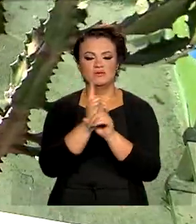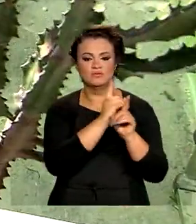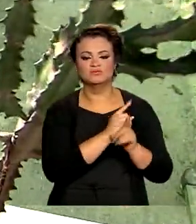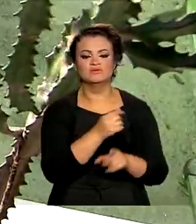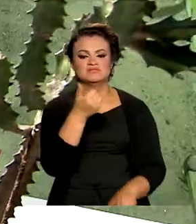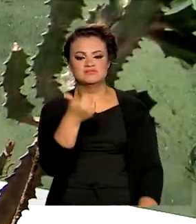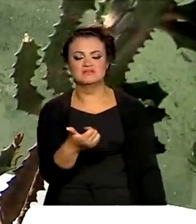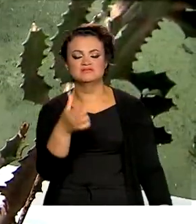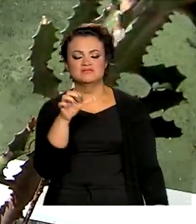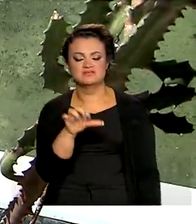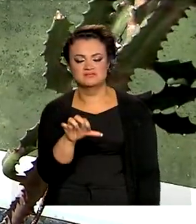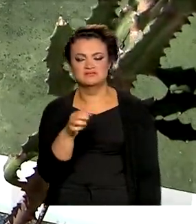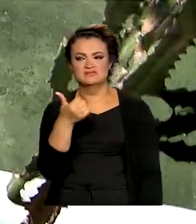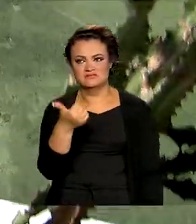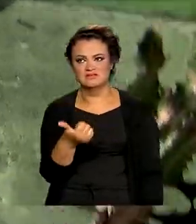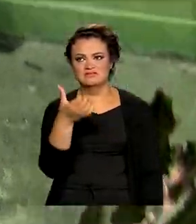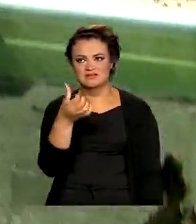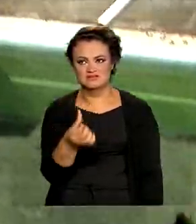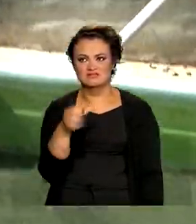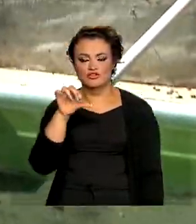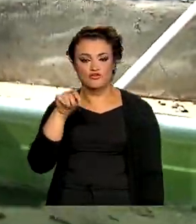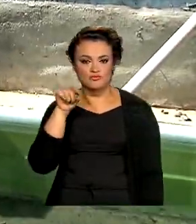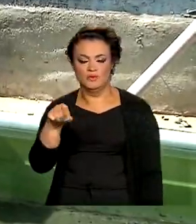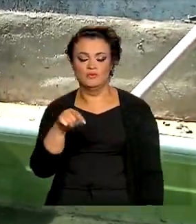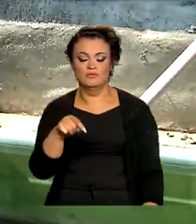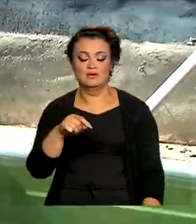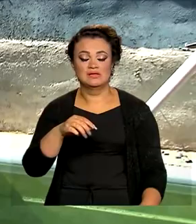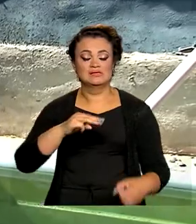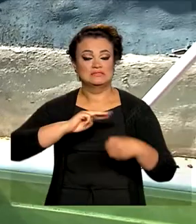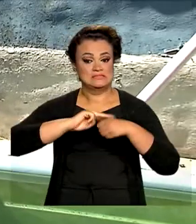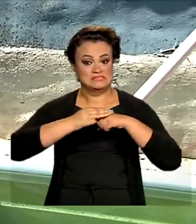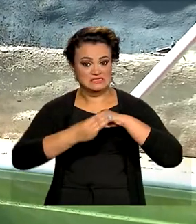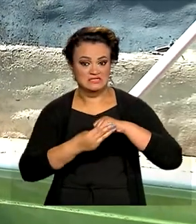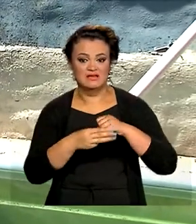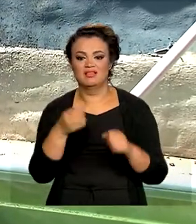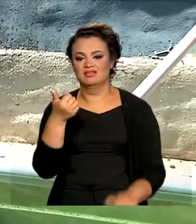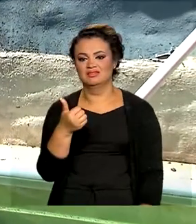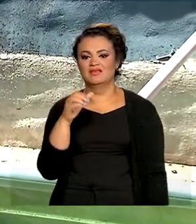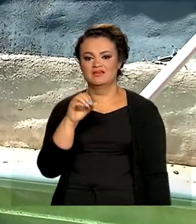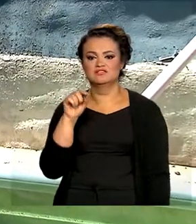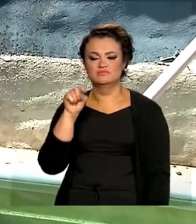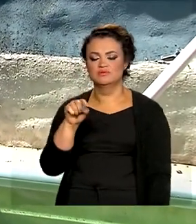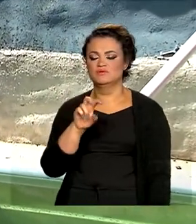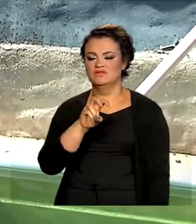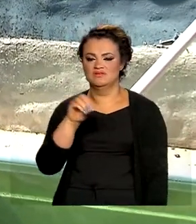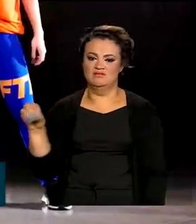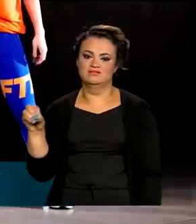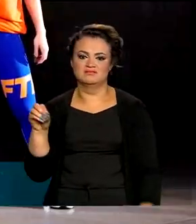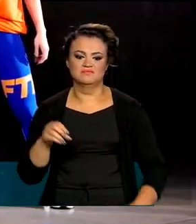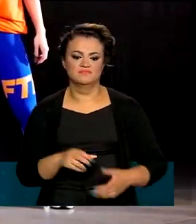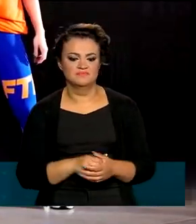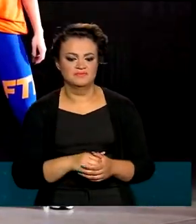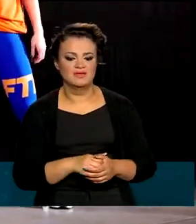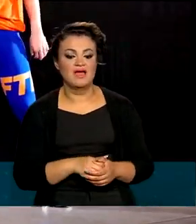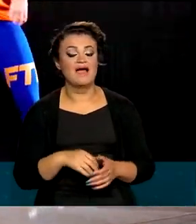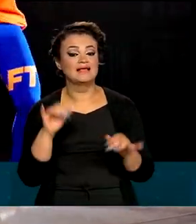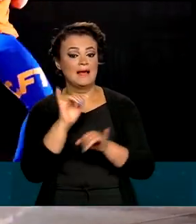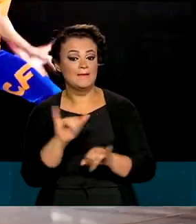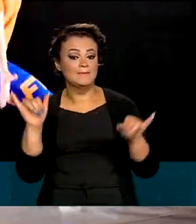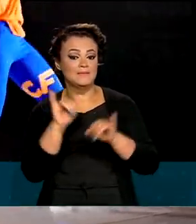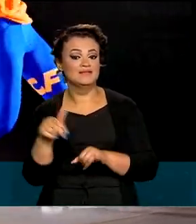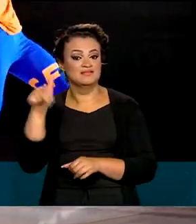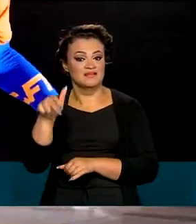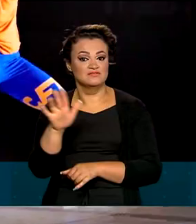agora. Já em relação à Zika, foram 10 mil e 500 notificações no período. Com a campanha